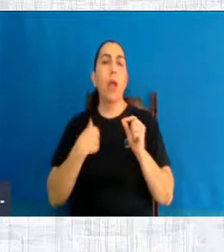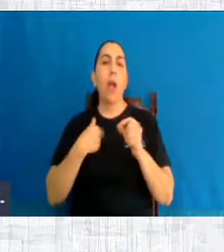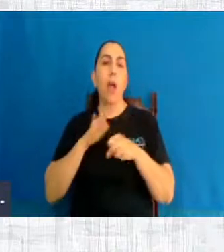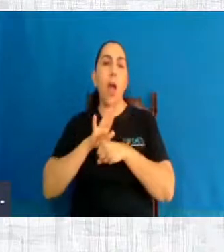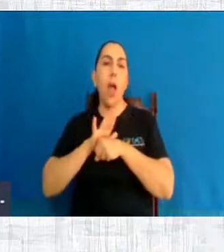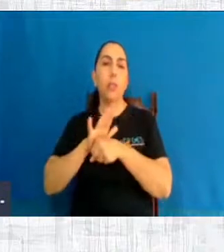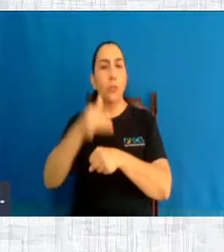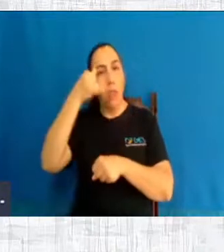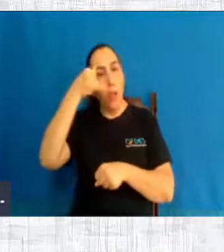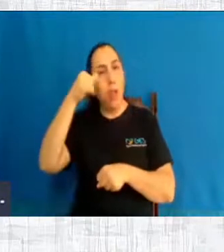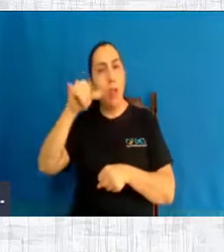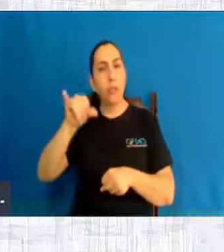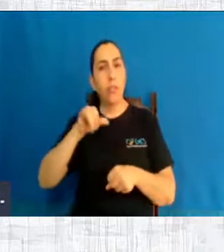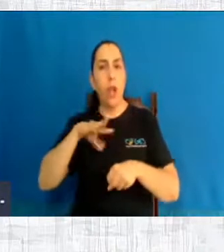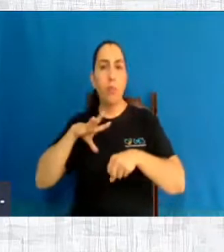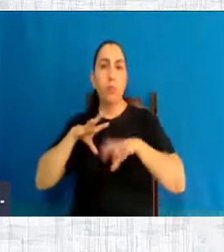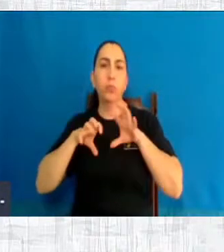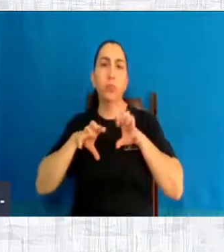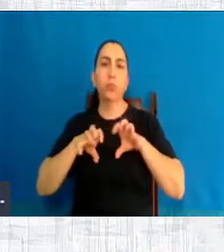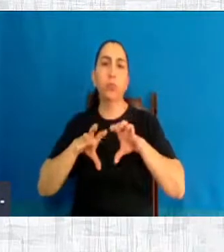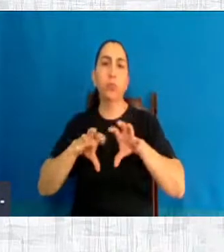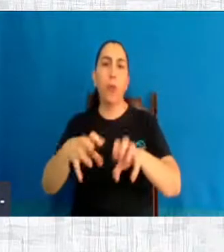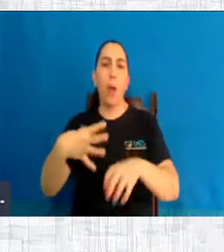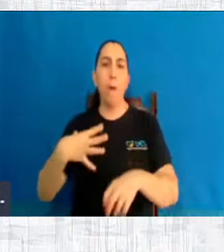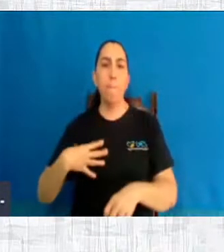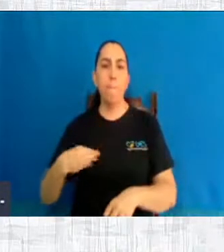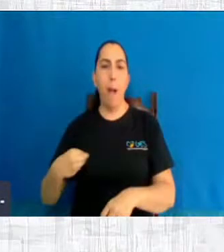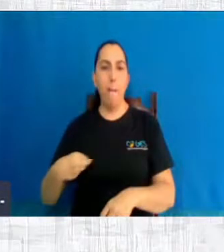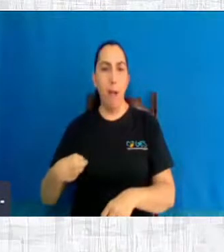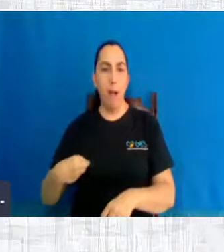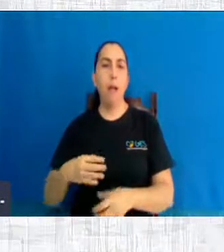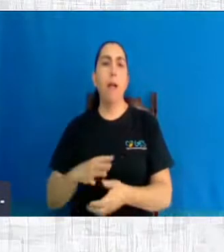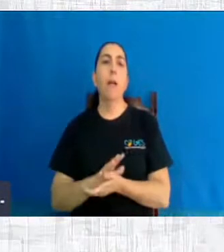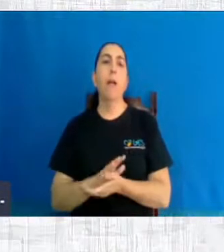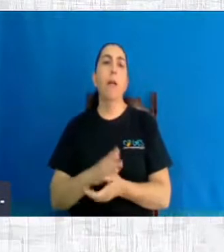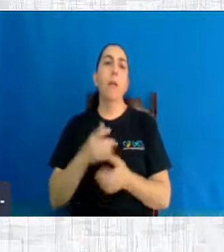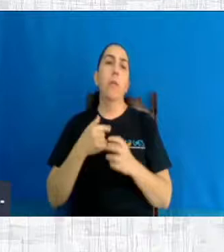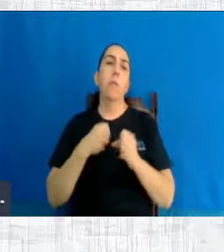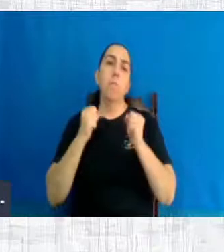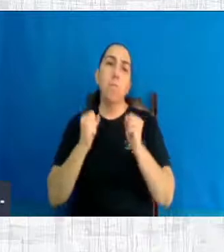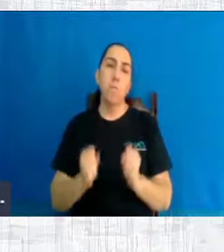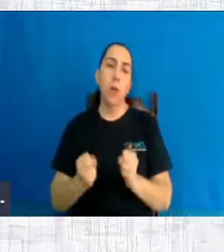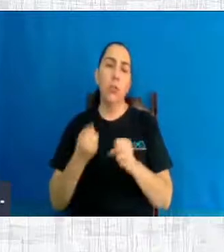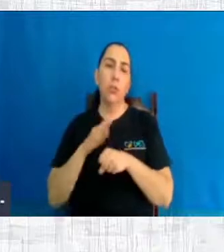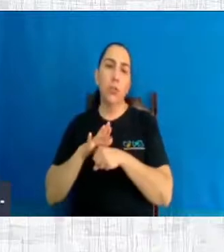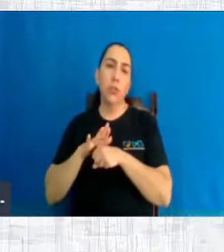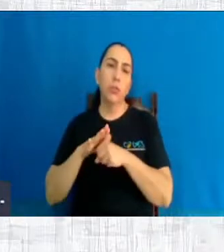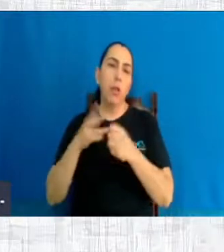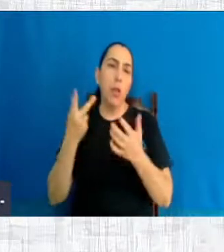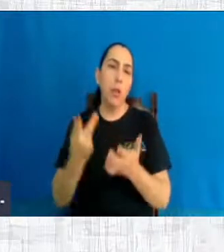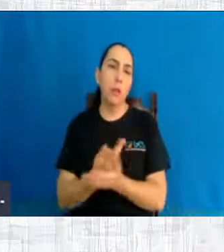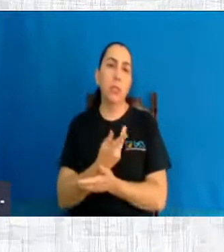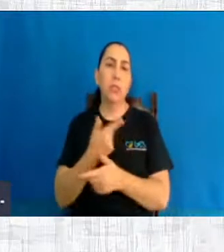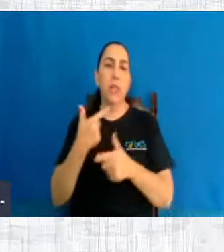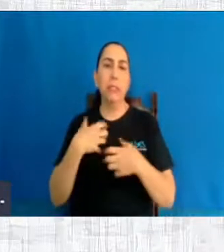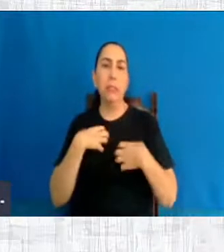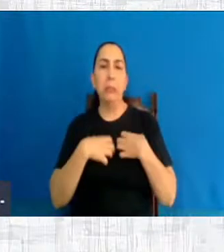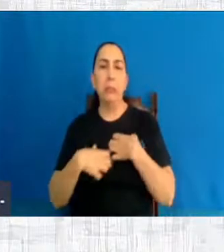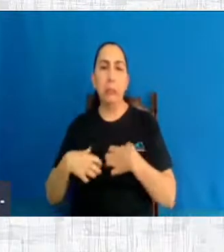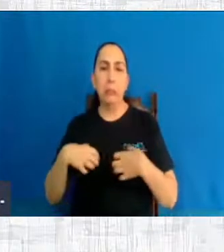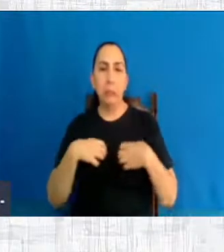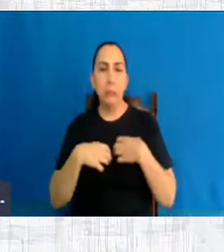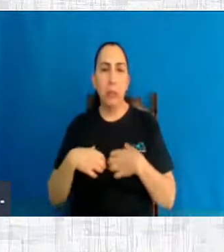cânceres que mais atinge as mulheres. Então, pode provocar síndrome pós-aborto, queda na autoestima, sentimento de culpa,